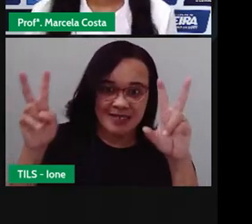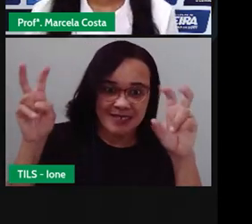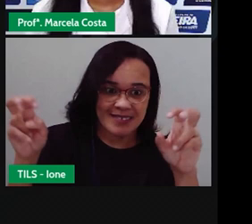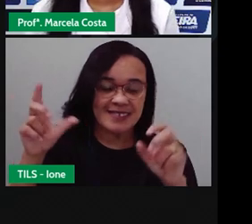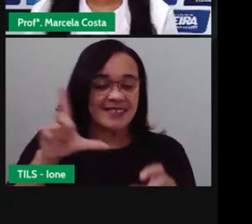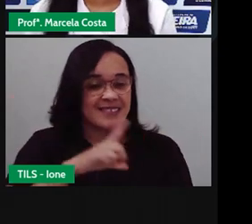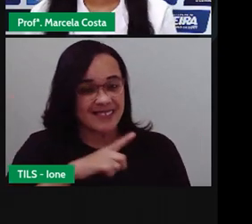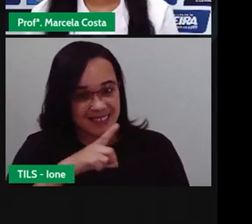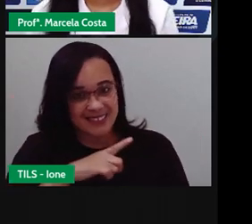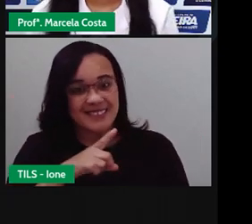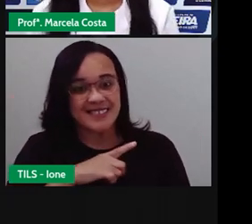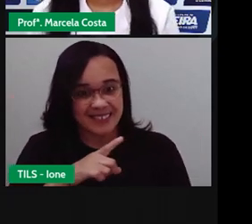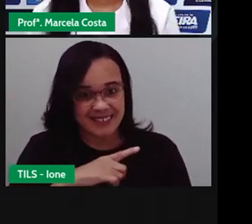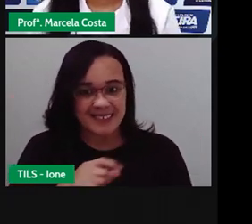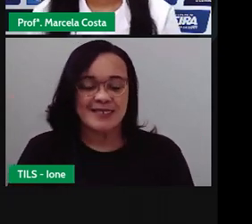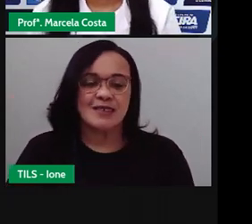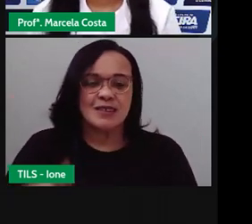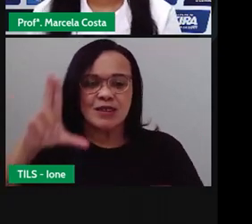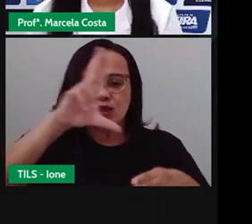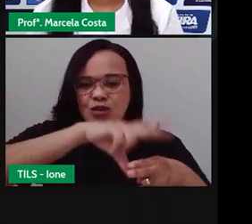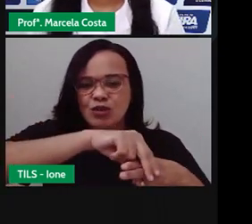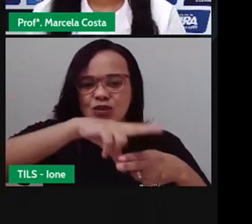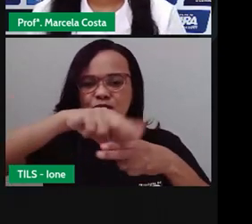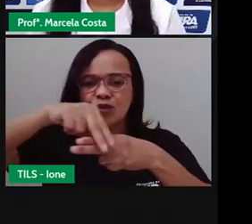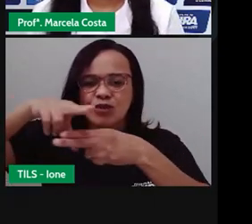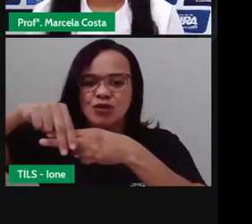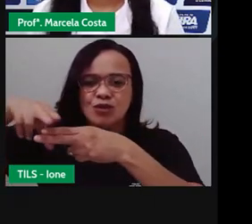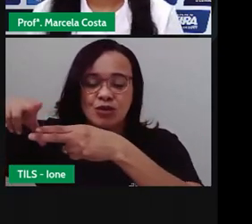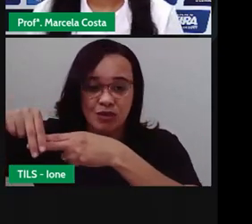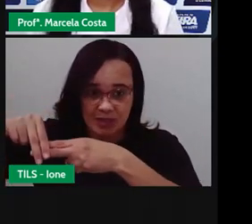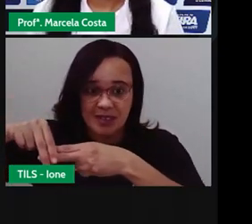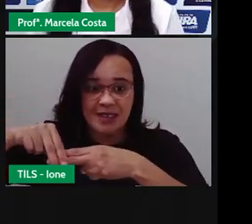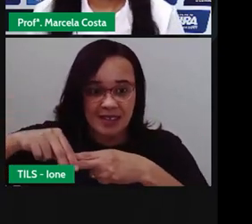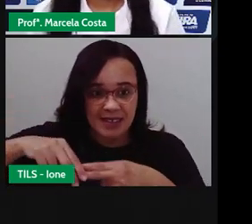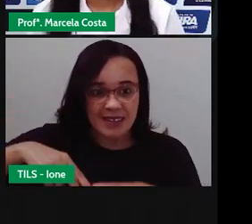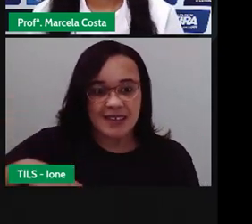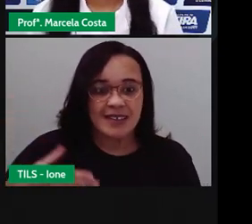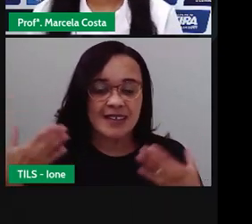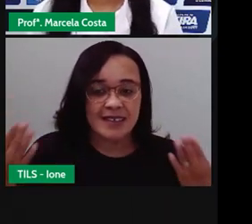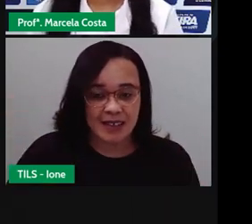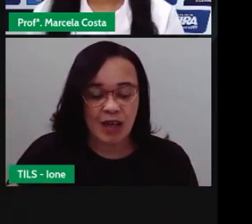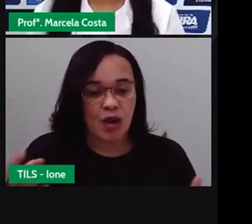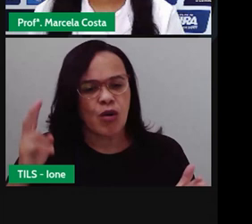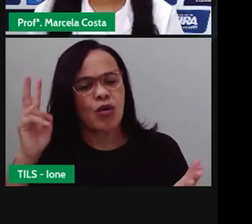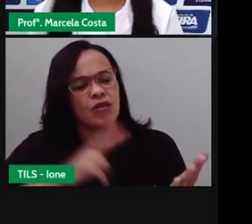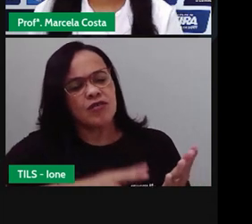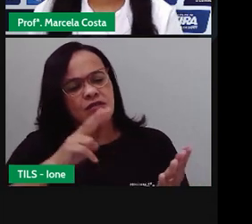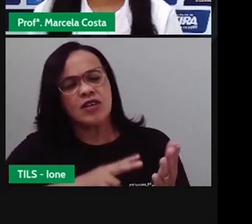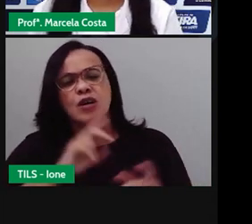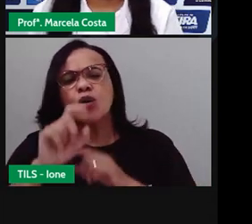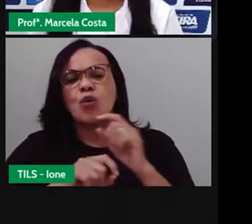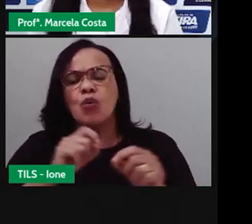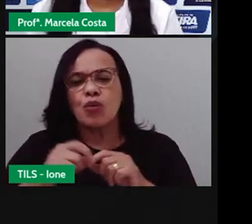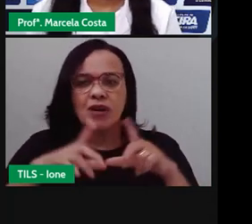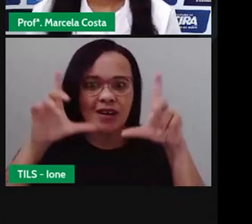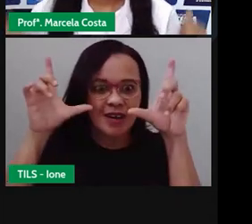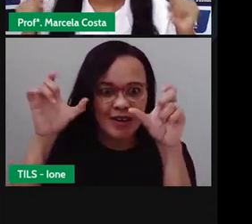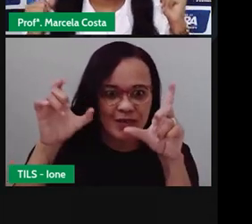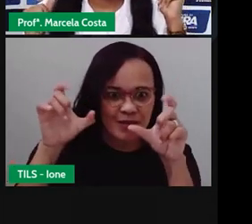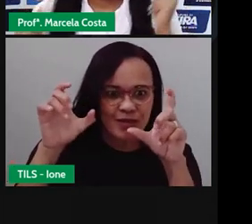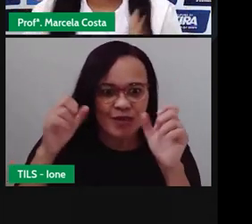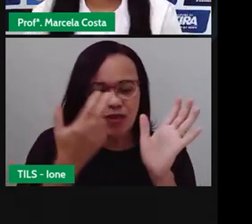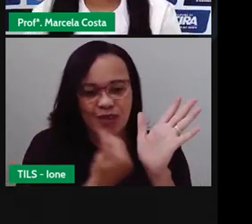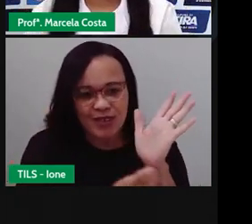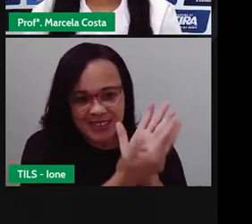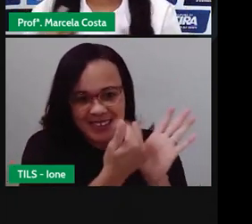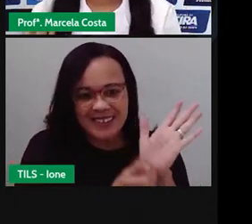que os cordés são ilustrados, na capa, ela é ilustrada por uma xilogravura. Lembra